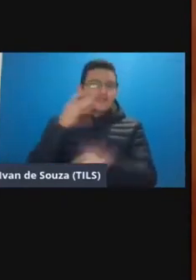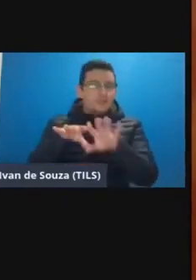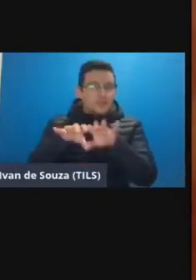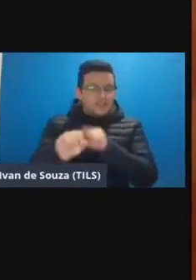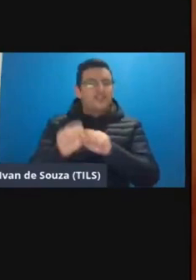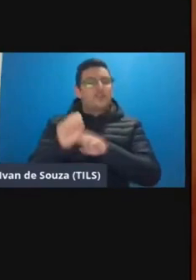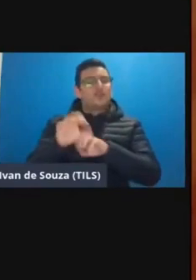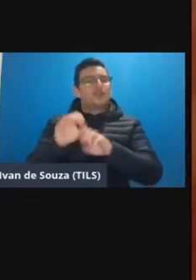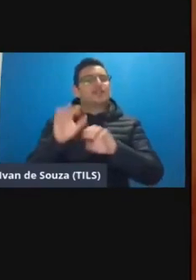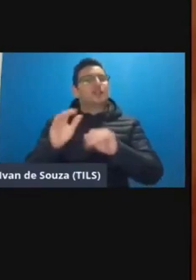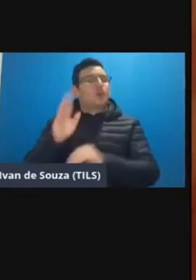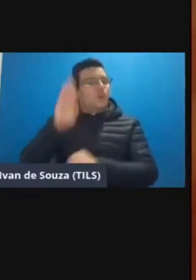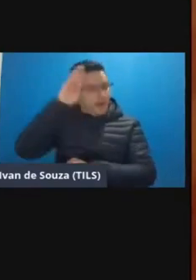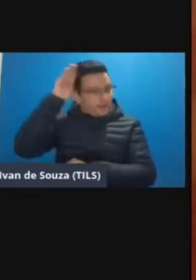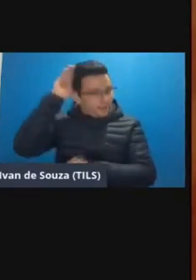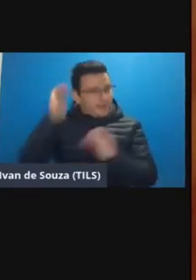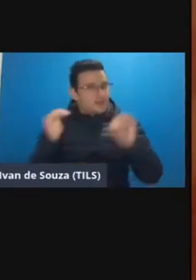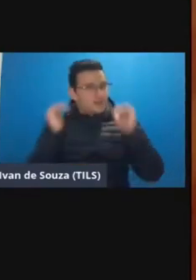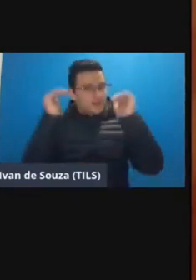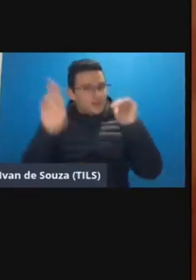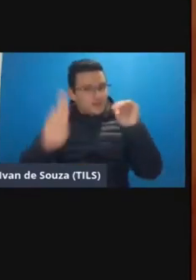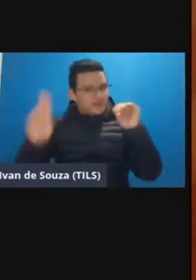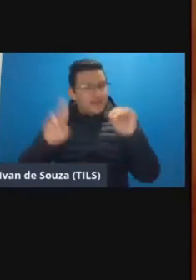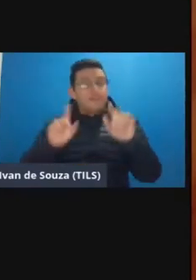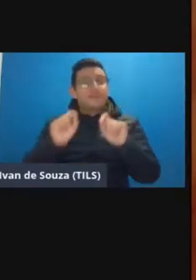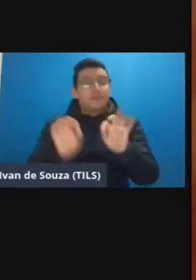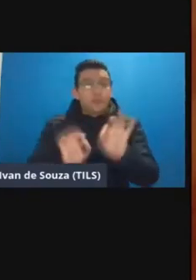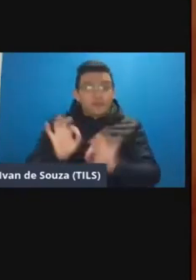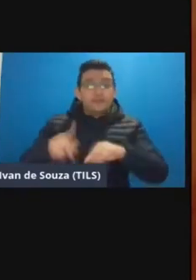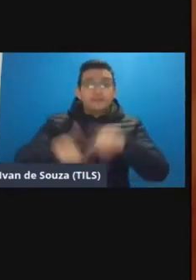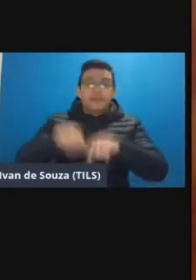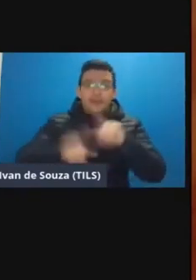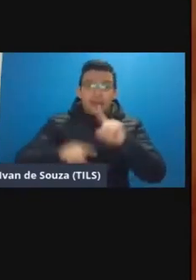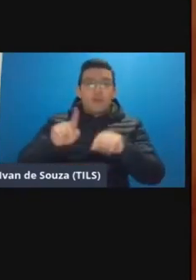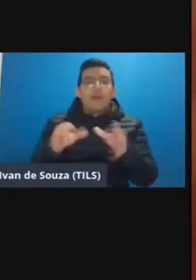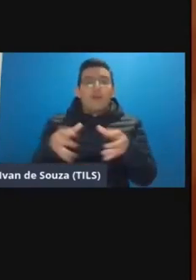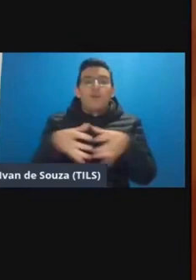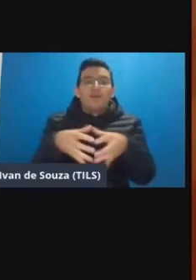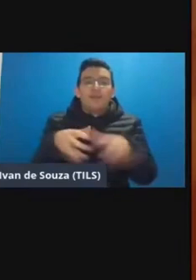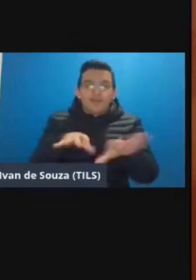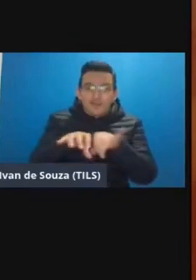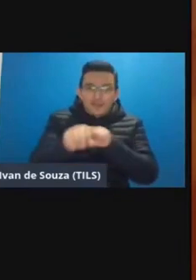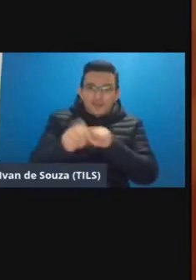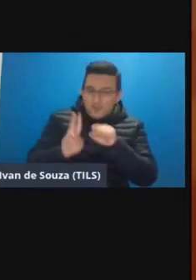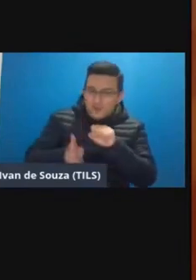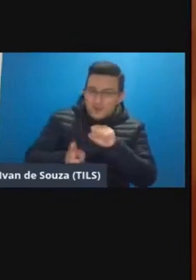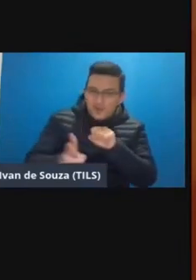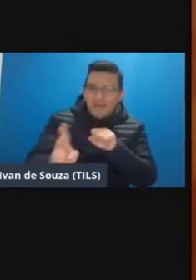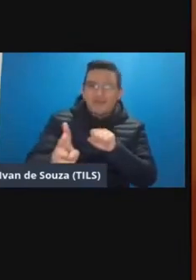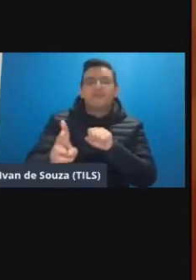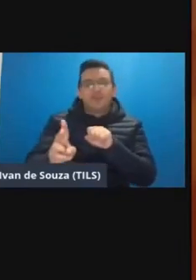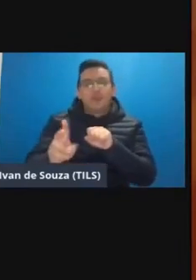superior e quem tá conduzindo todo esse material né todo esse programa é o comitê de formação continuada o